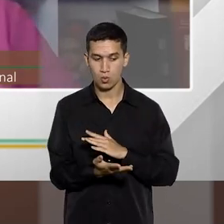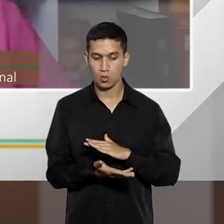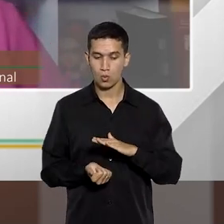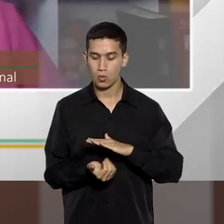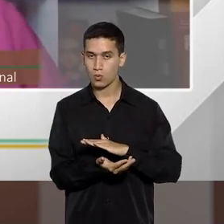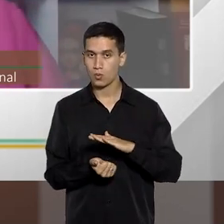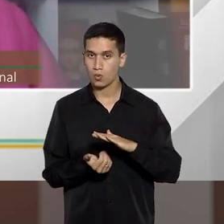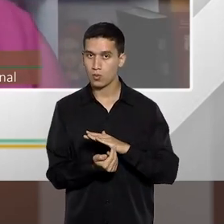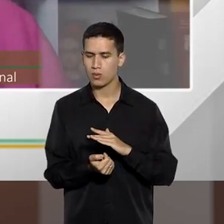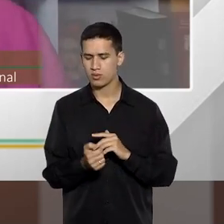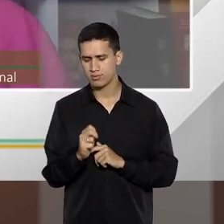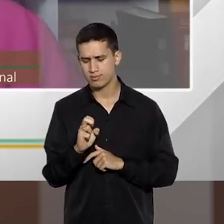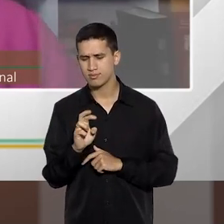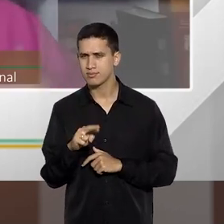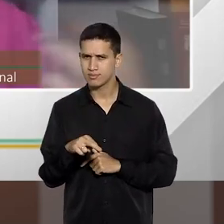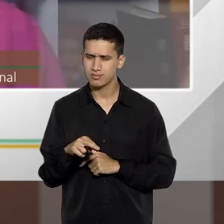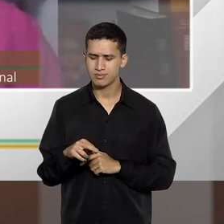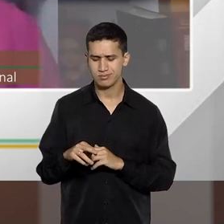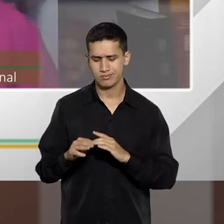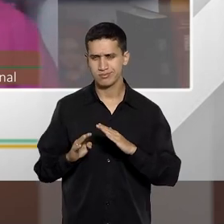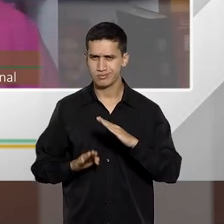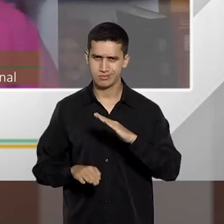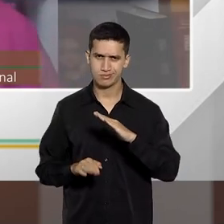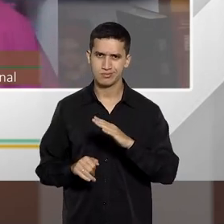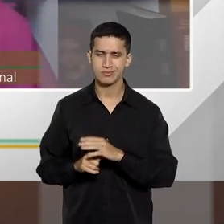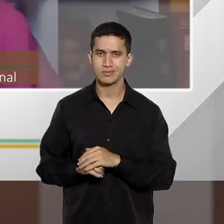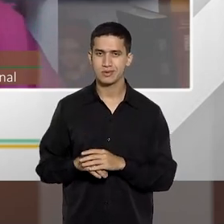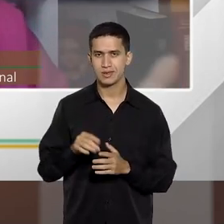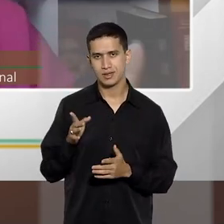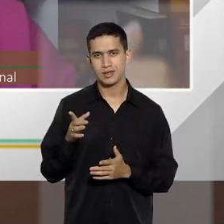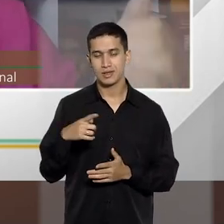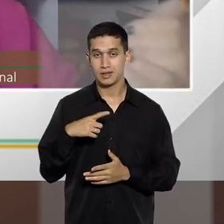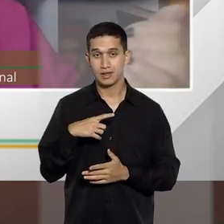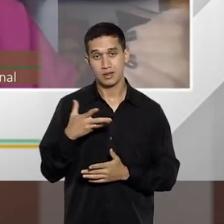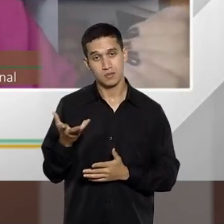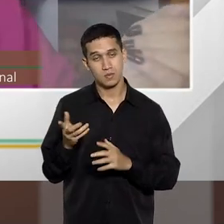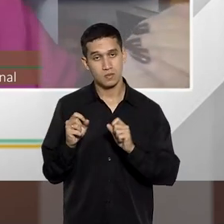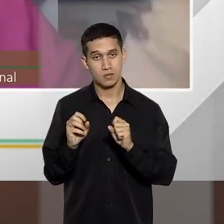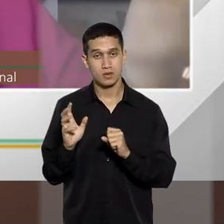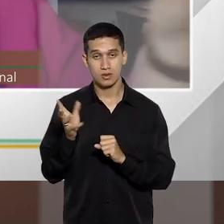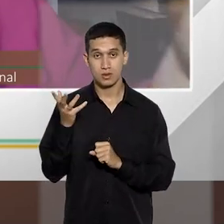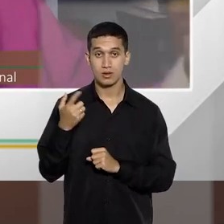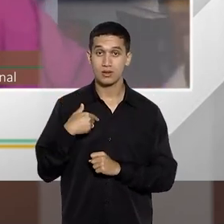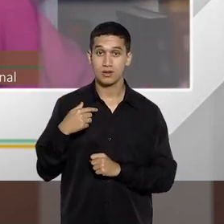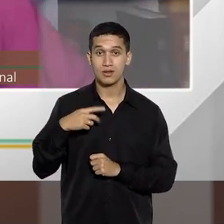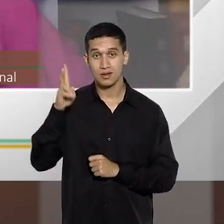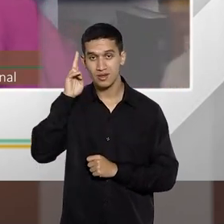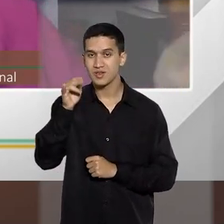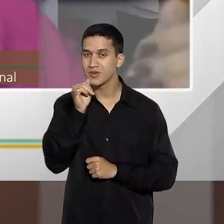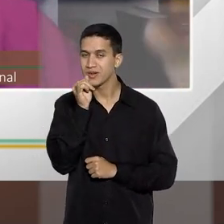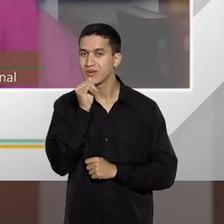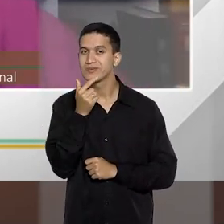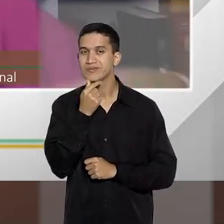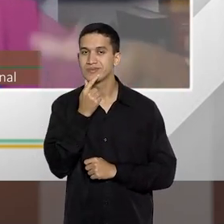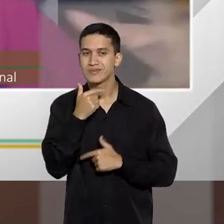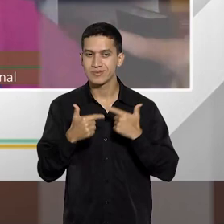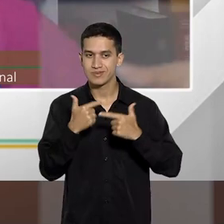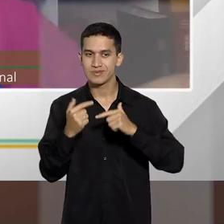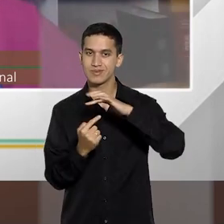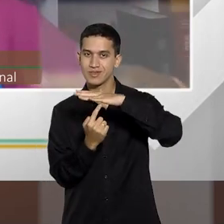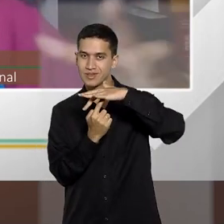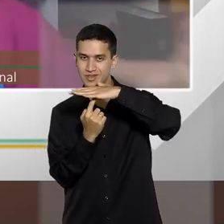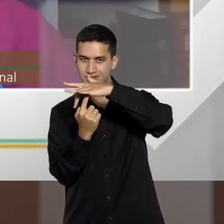ele usa o exemplo do indivíduo que é caixa no comércio, eu costumo usar um exemplo de um feirante, essas feiras